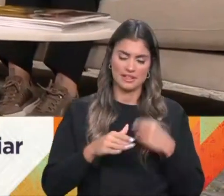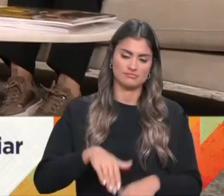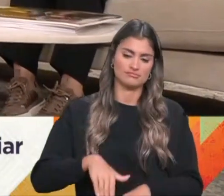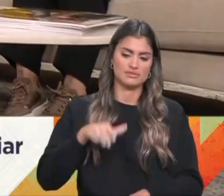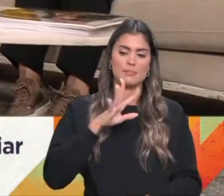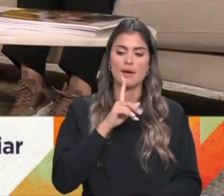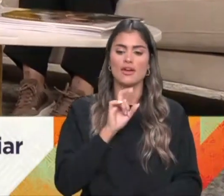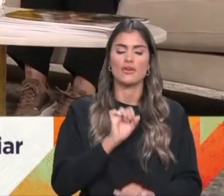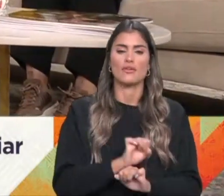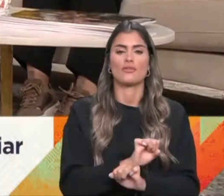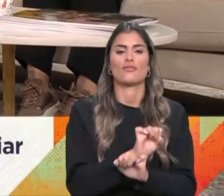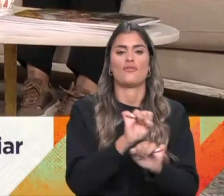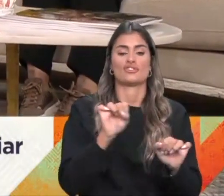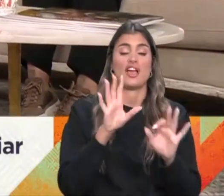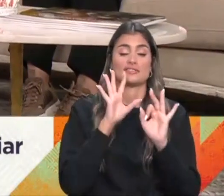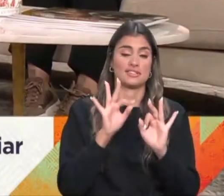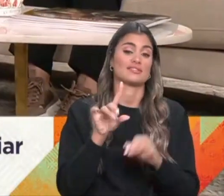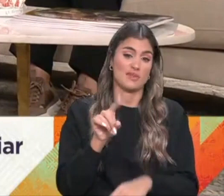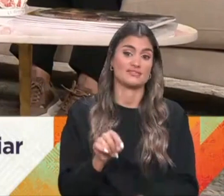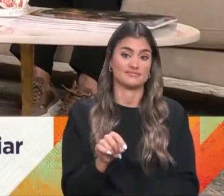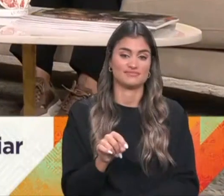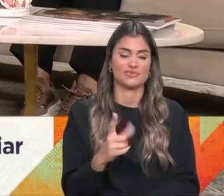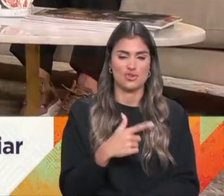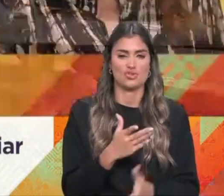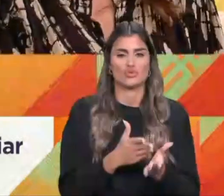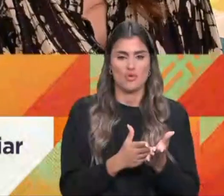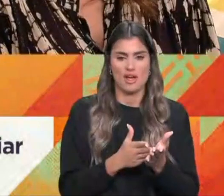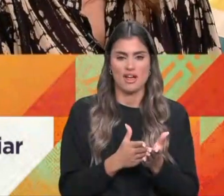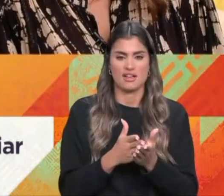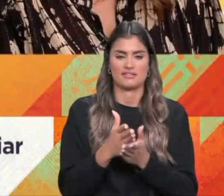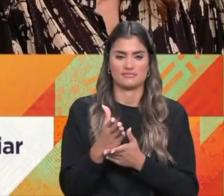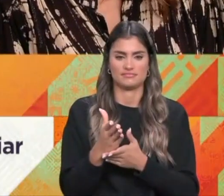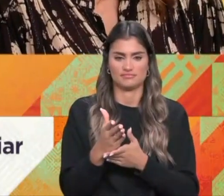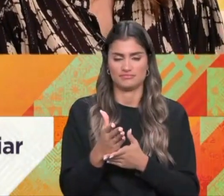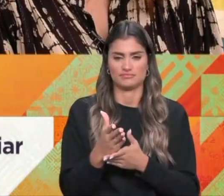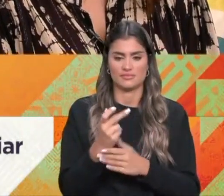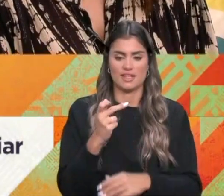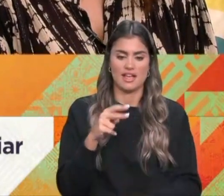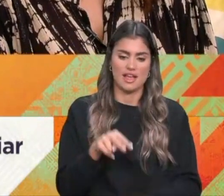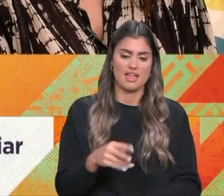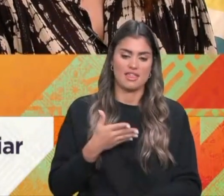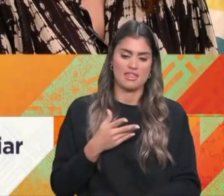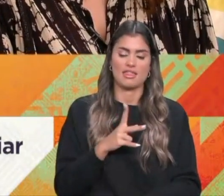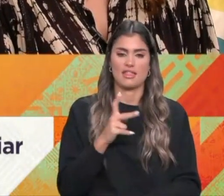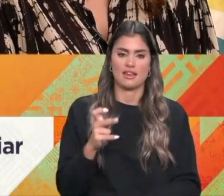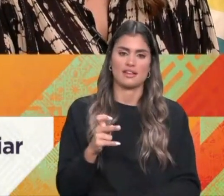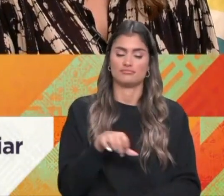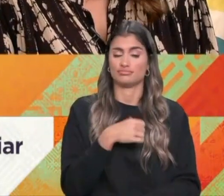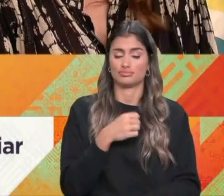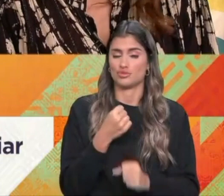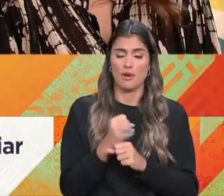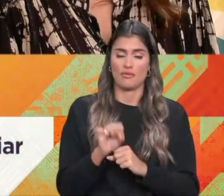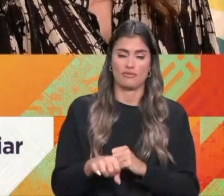mães também eram assim. Exatamente. E temos que continuar a perpetuá-la no tempo. A Andreia, não descurando, obviamente, o seu trabalho, que é um trabalho já